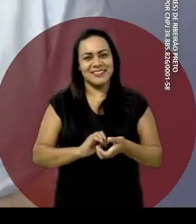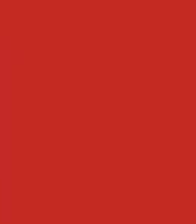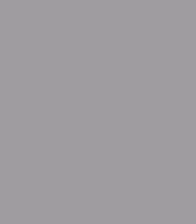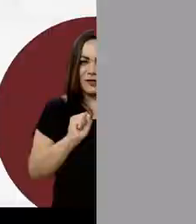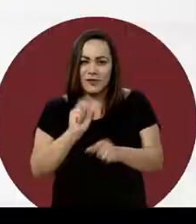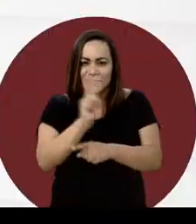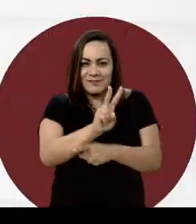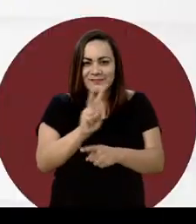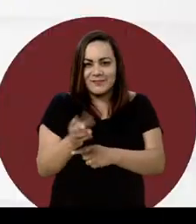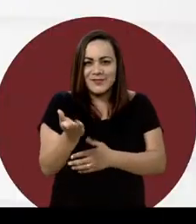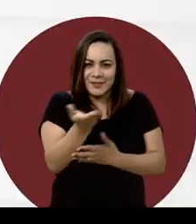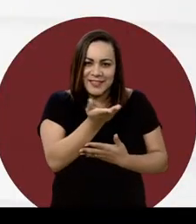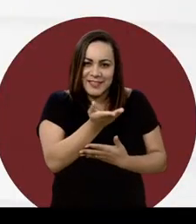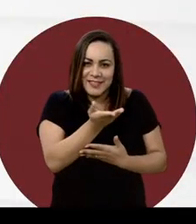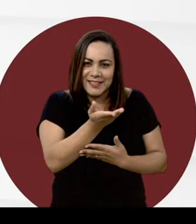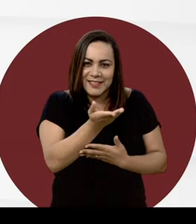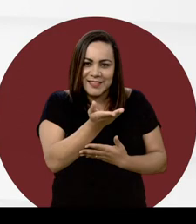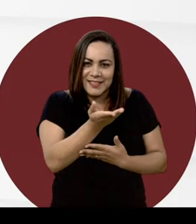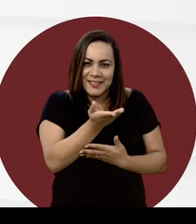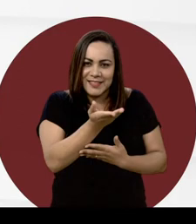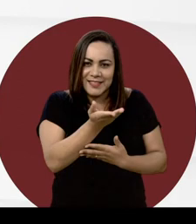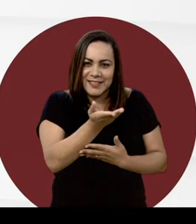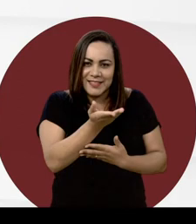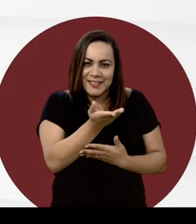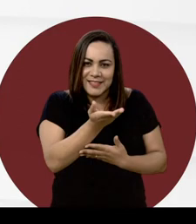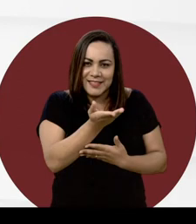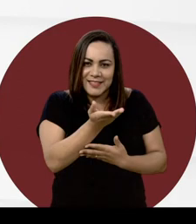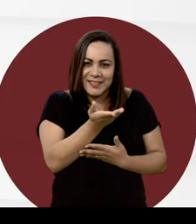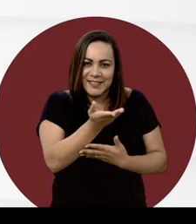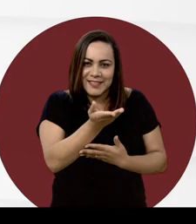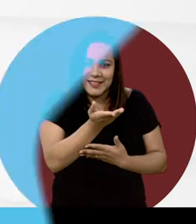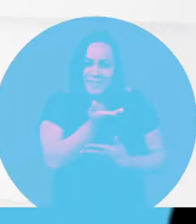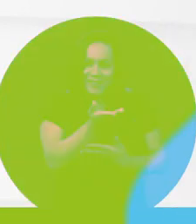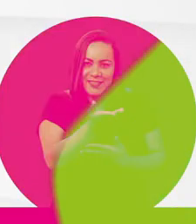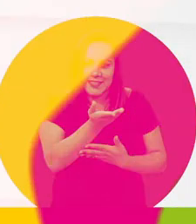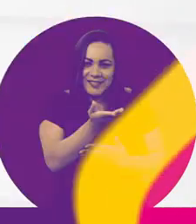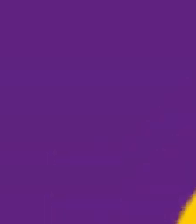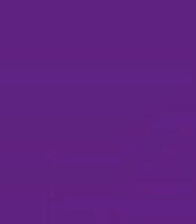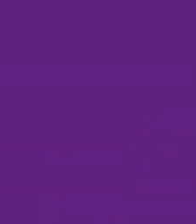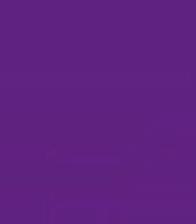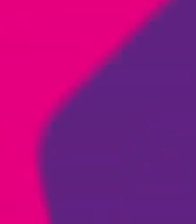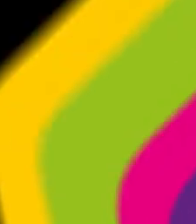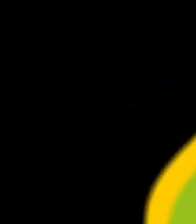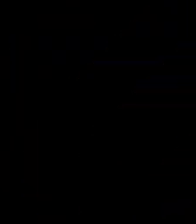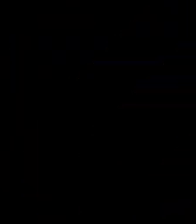E se eu cuidar de você... Treze!